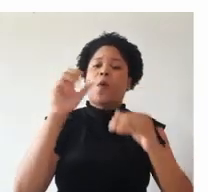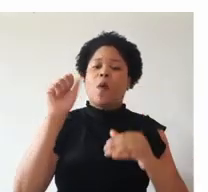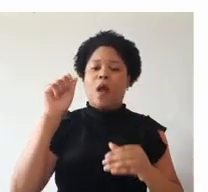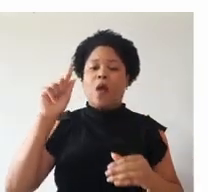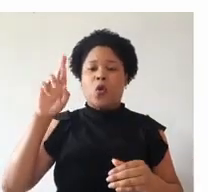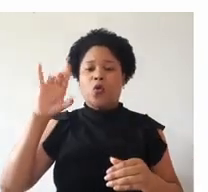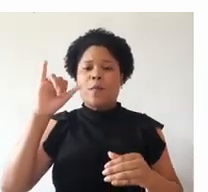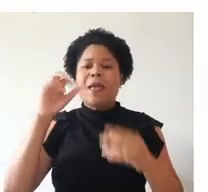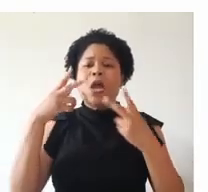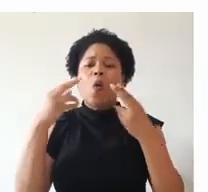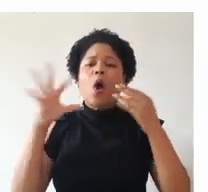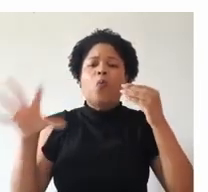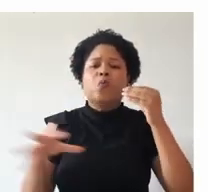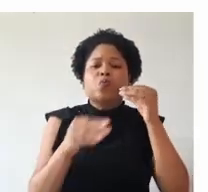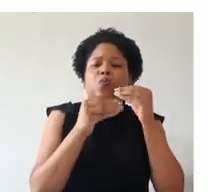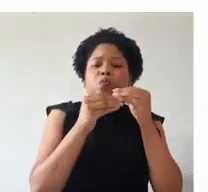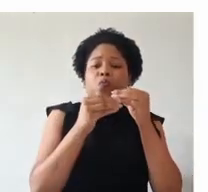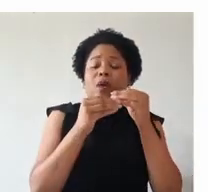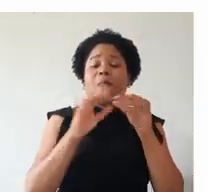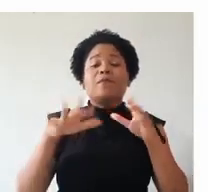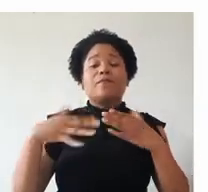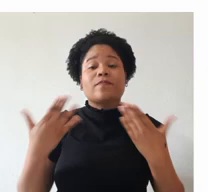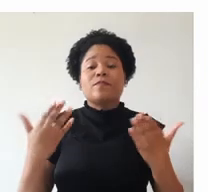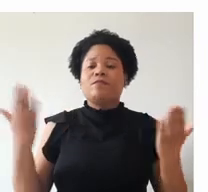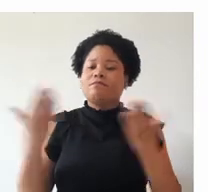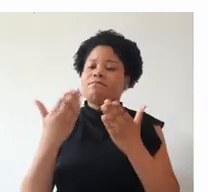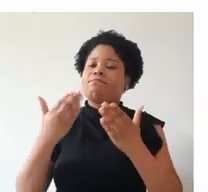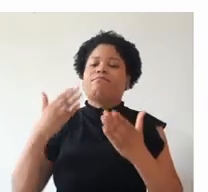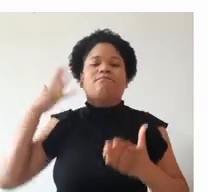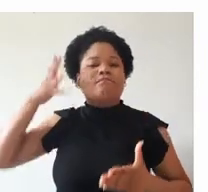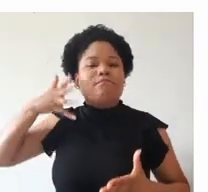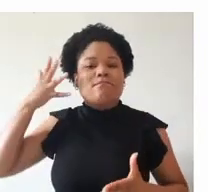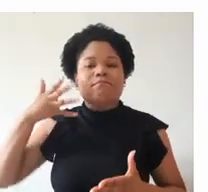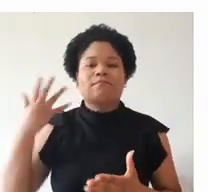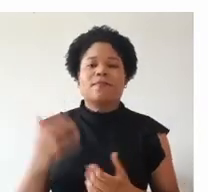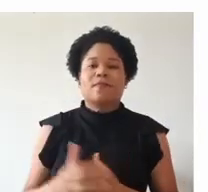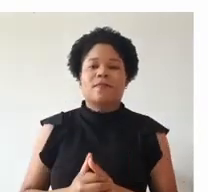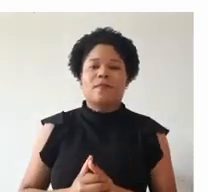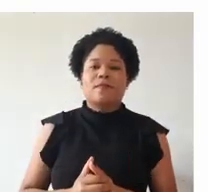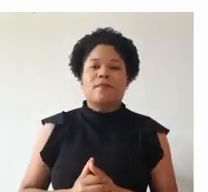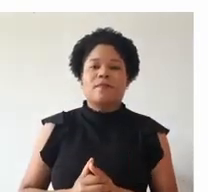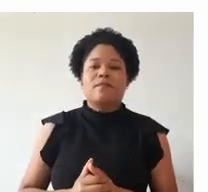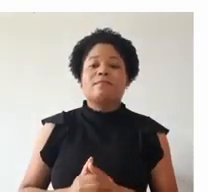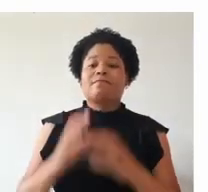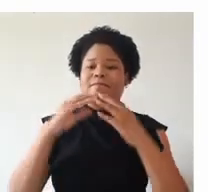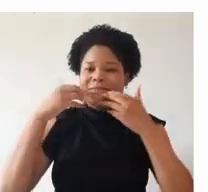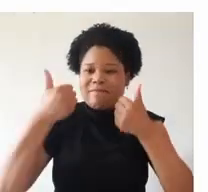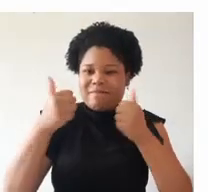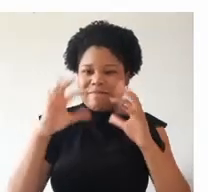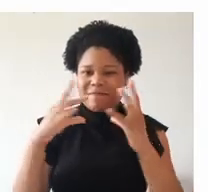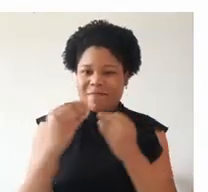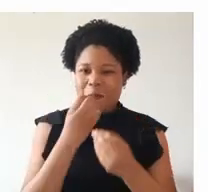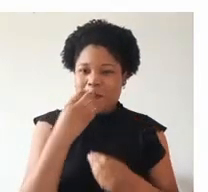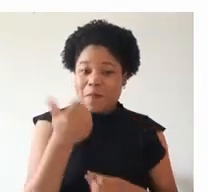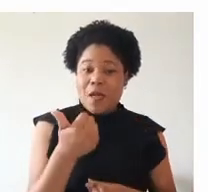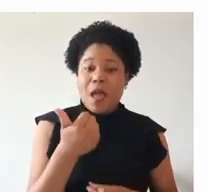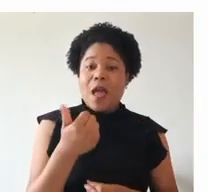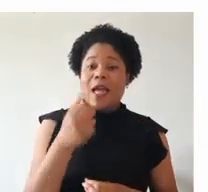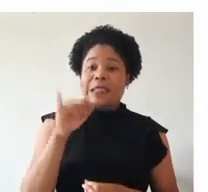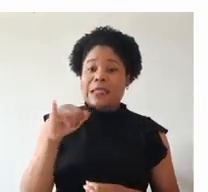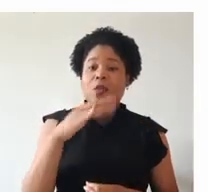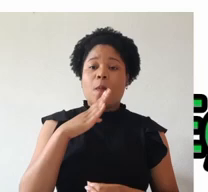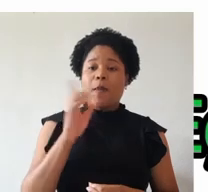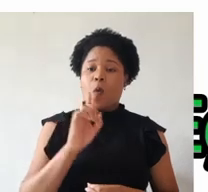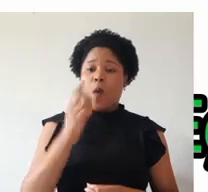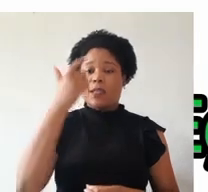agronomia veio a complementar. Então, deixo aqui o meu depoimento. E aí, galera, tudo certo? Para